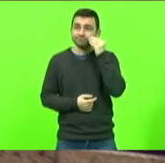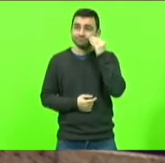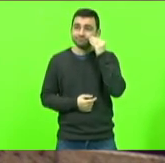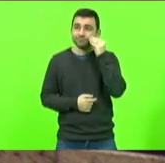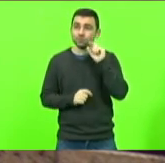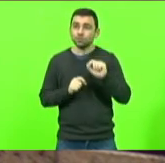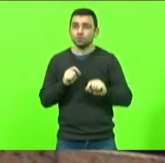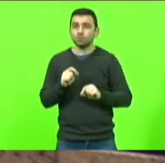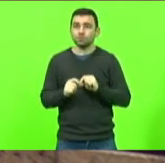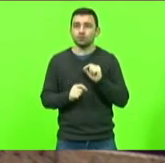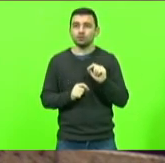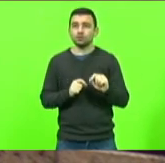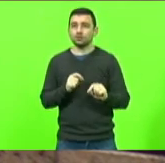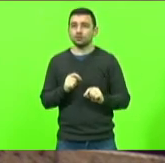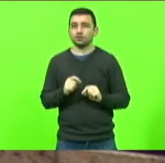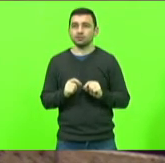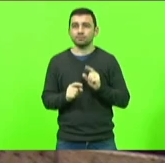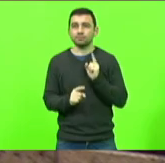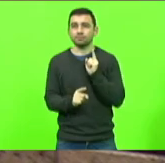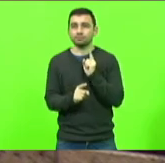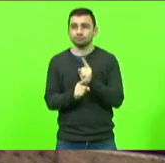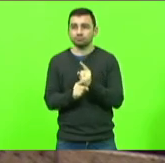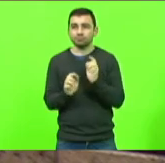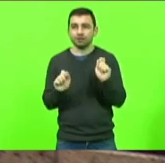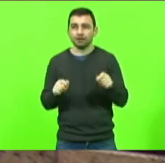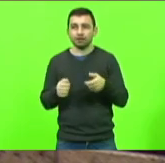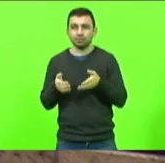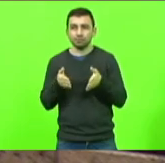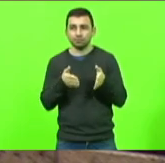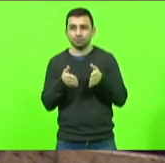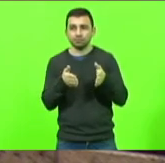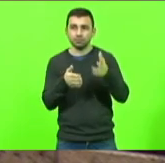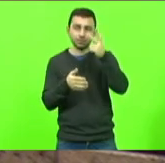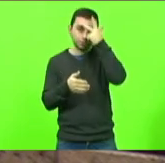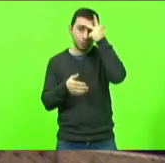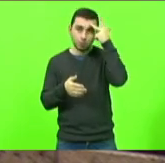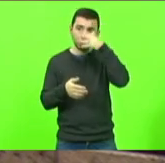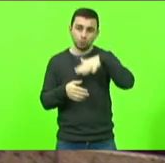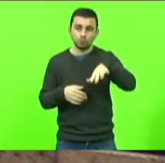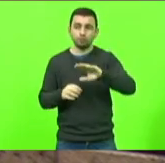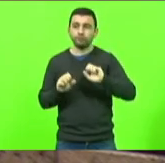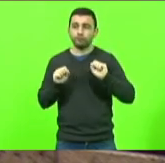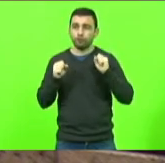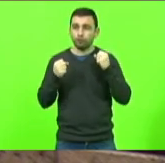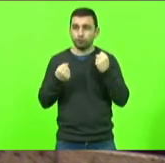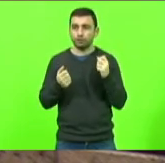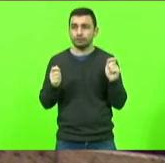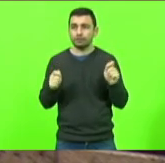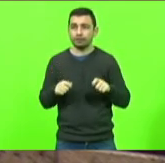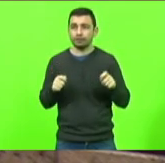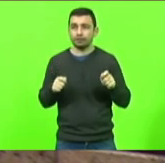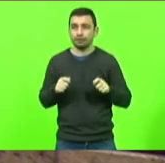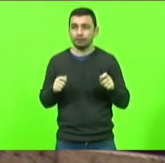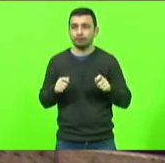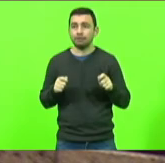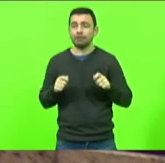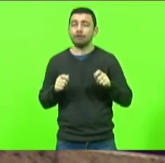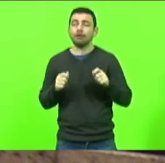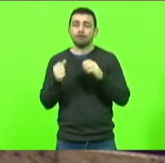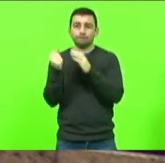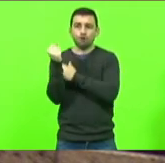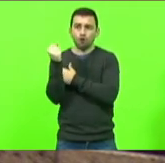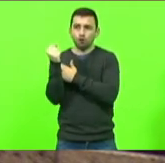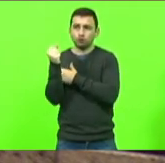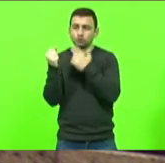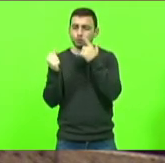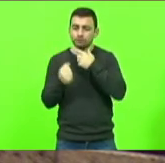encontrar caminhos para que as pessoas tenham força para passar por esse momento e para continuarem fortes e viverem a